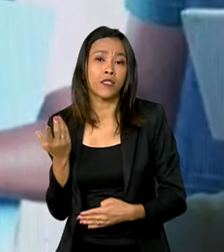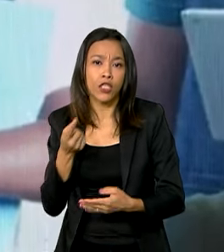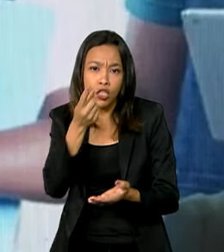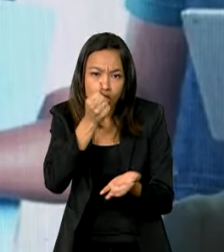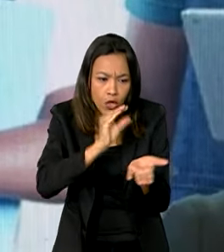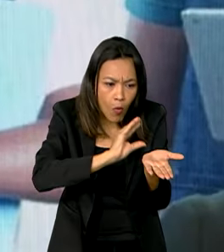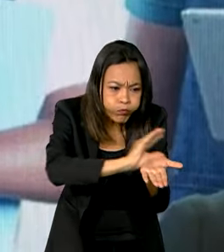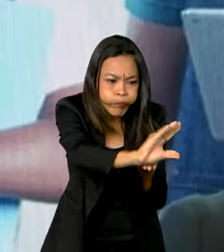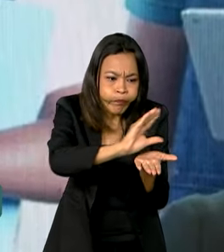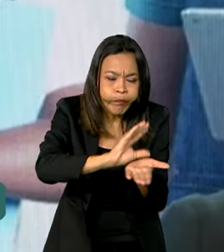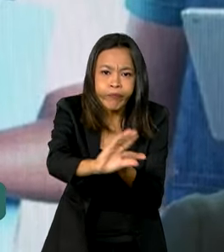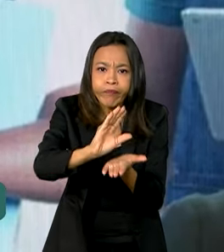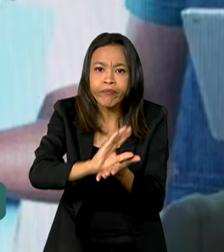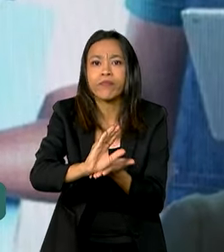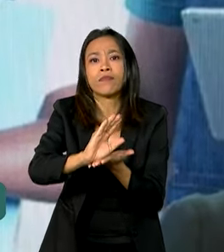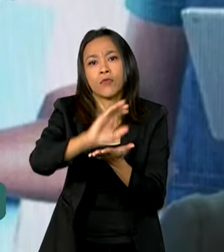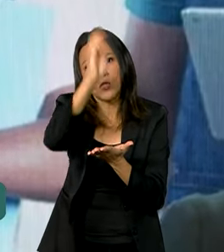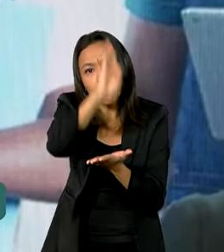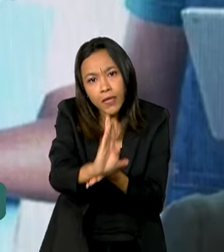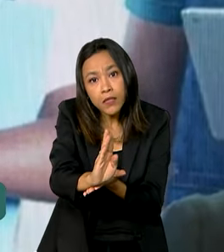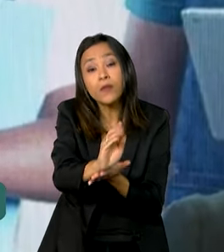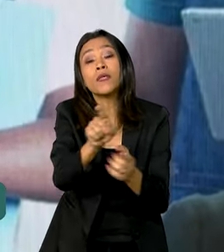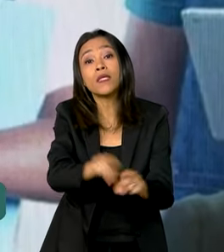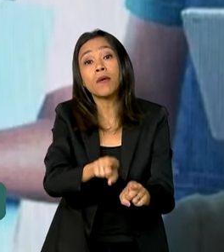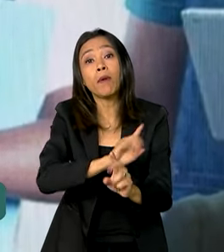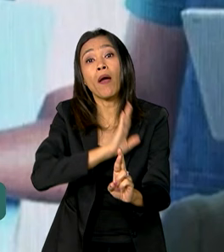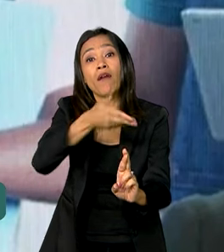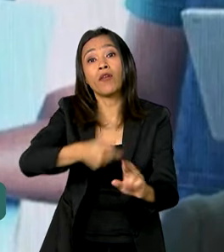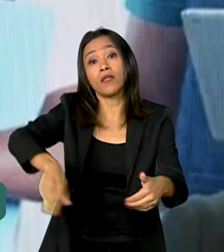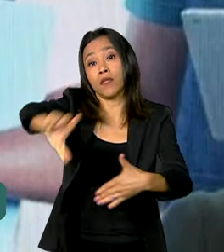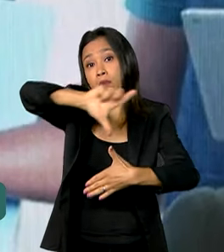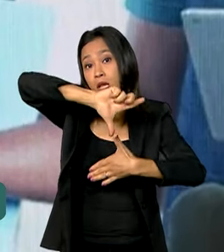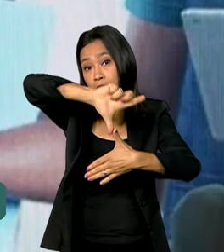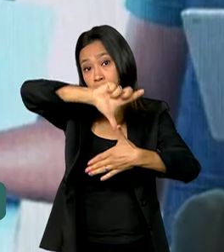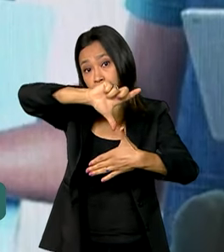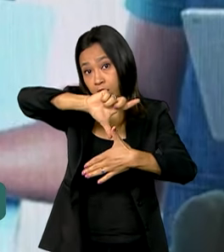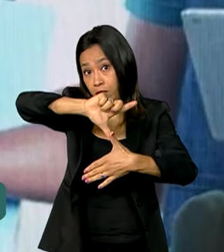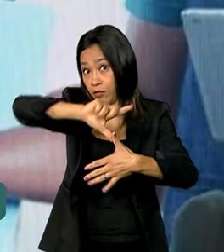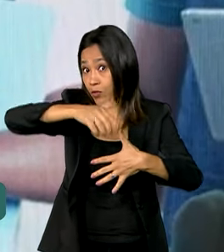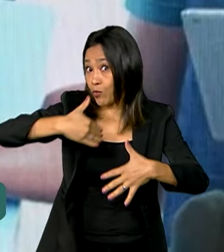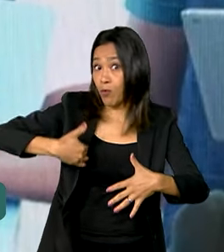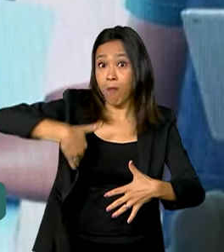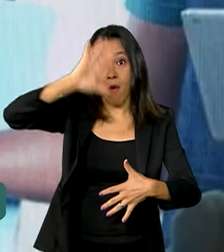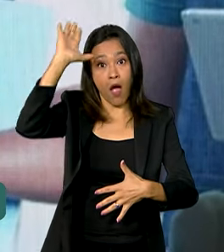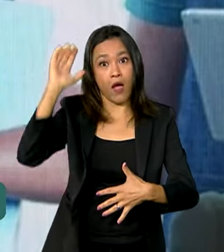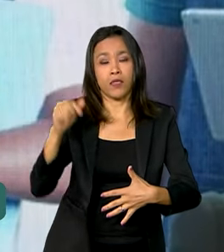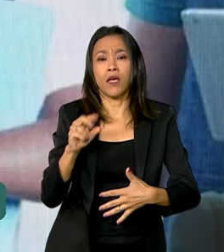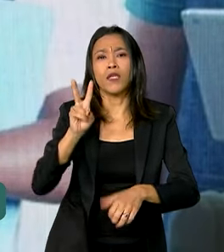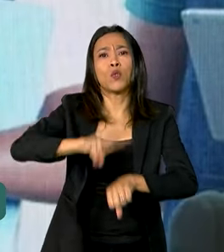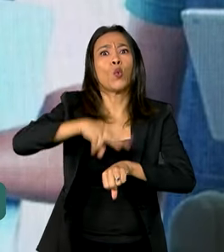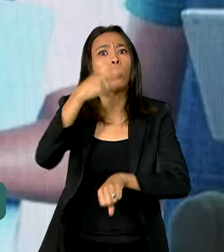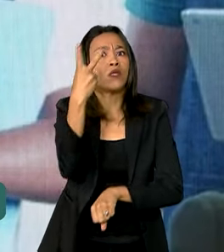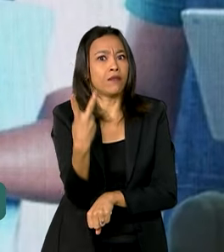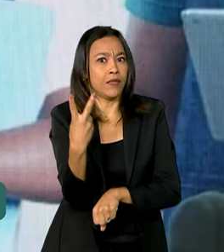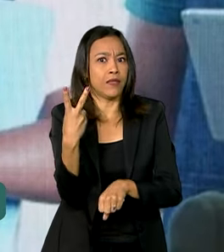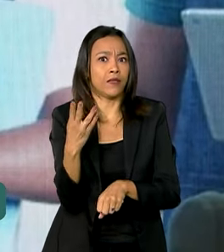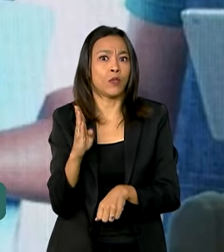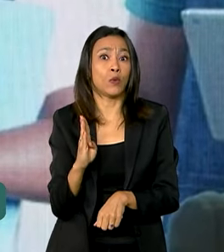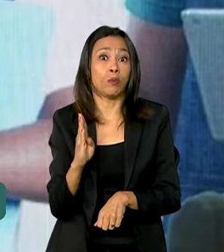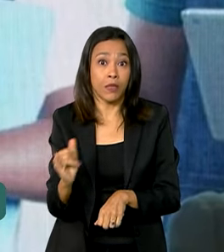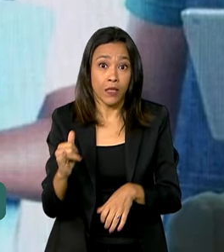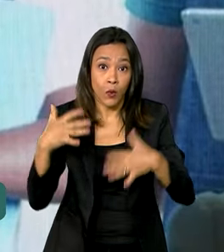América Latina. Nós somos o maior banco de desenvolvimento da América. O BNDES é duas vezes o BID hoje,